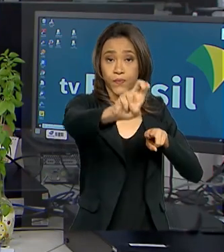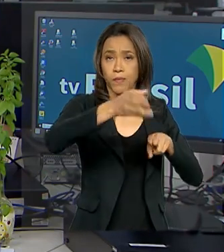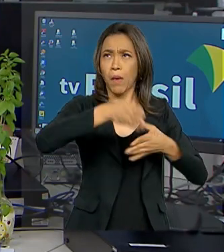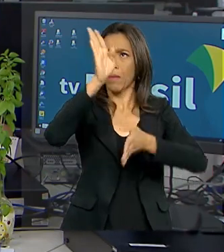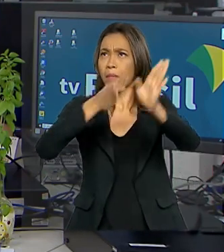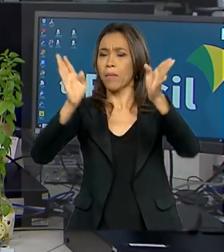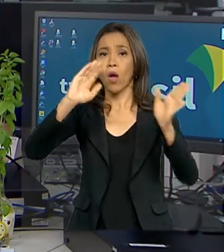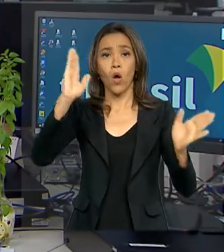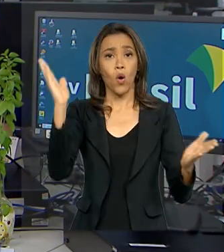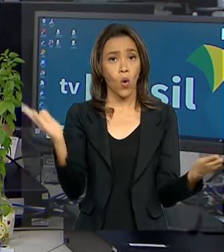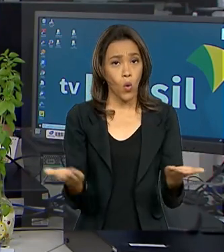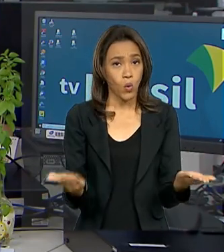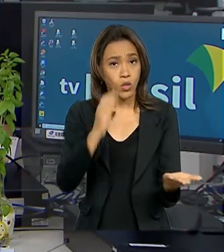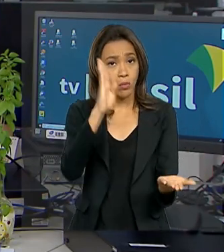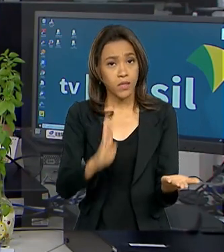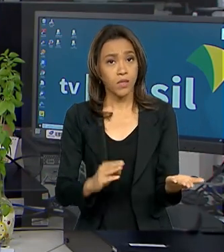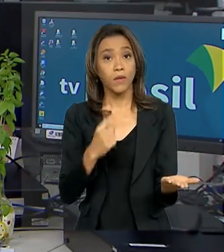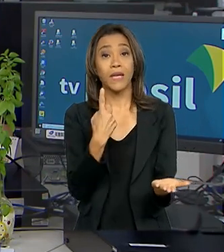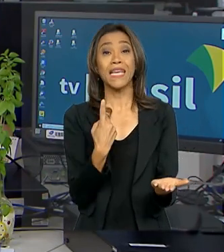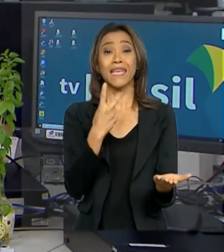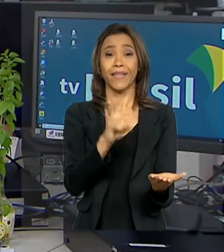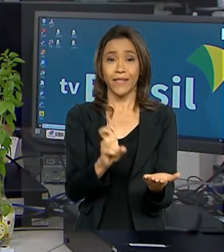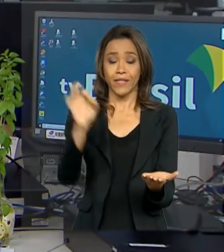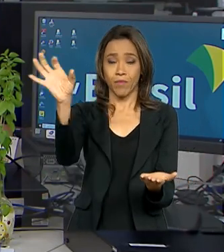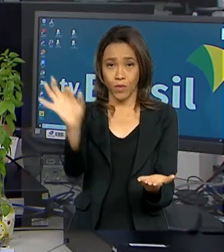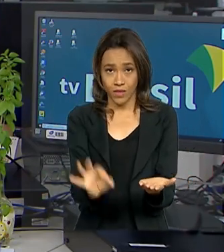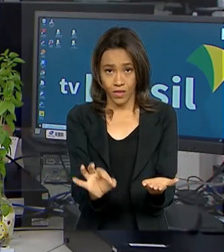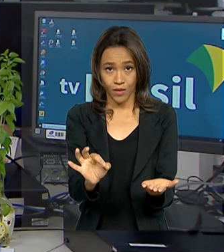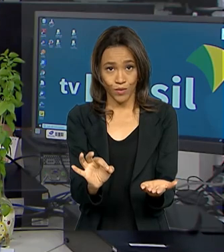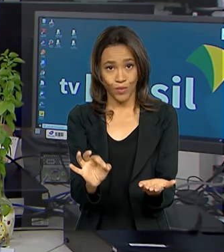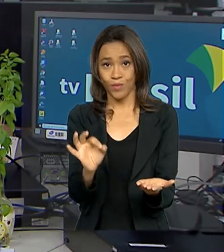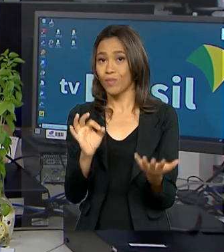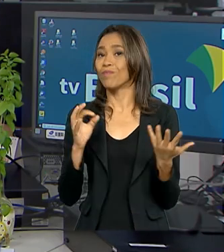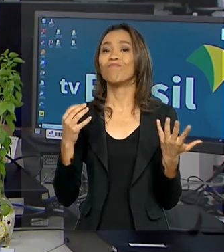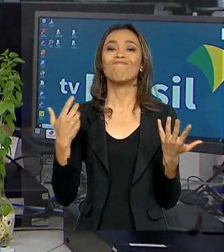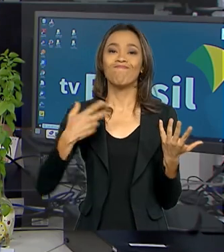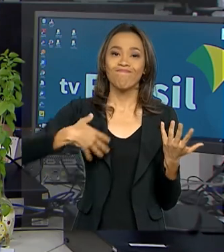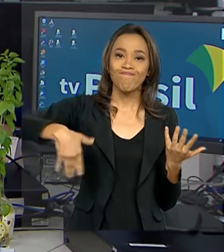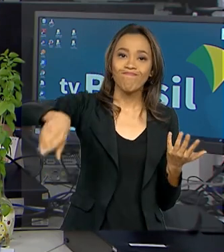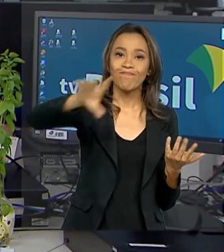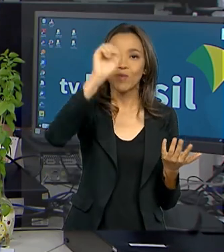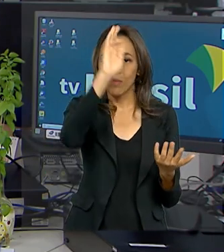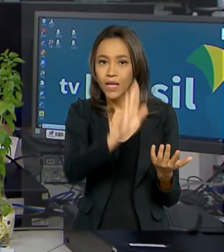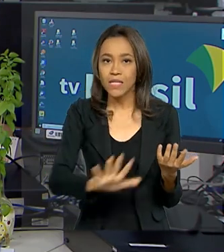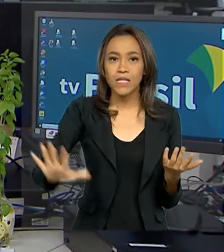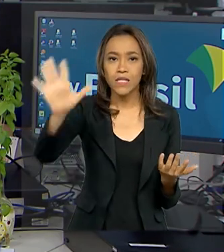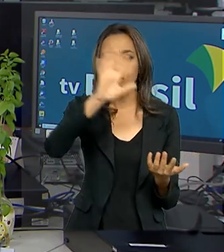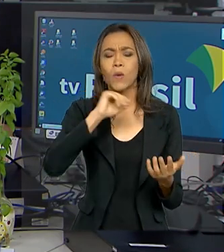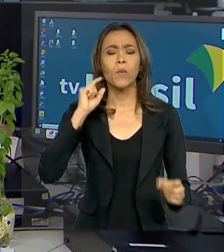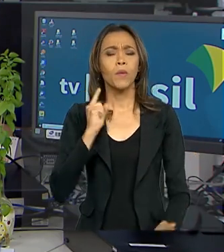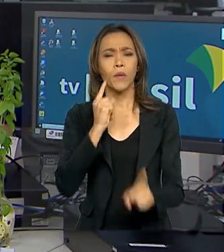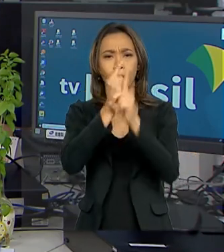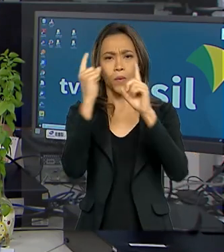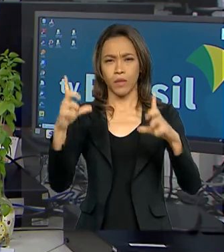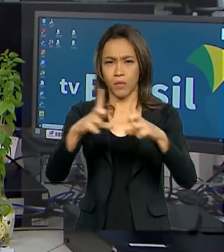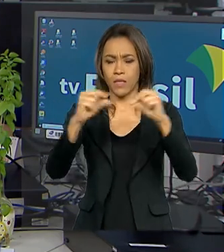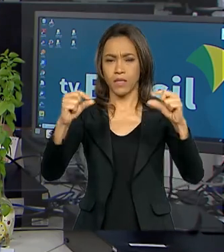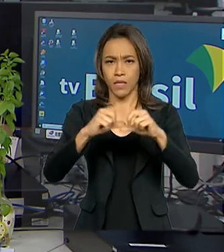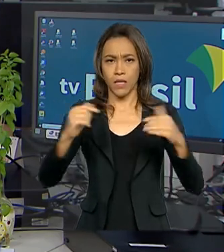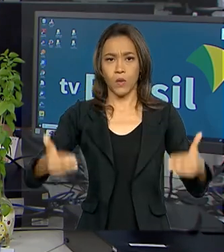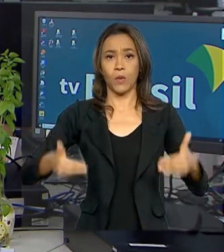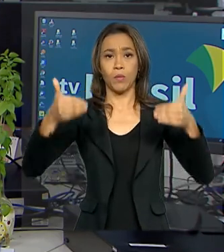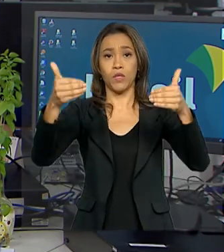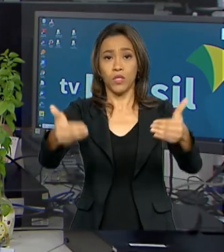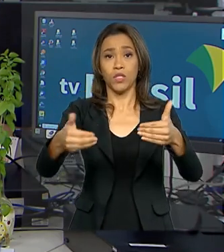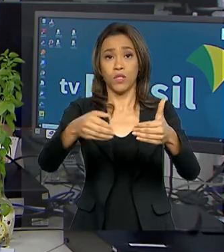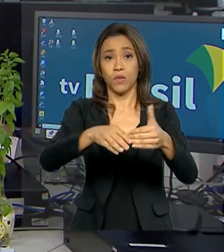participam com apenas 15% de todo o modal do transporte terrestre. Em um evento em Brasília, o ministro da Infraestrutura